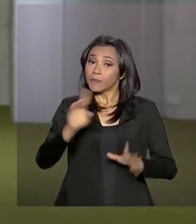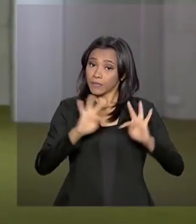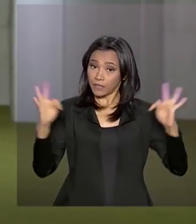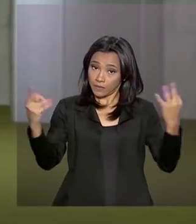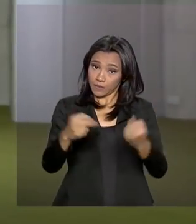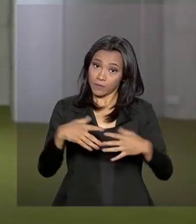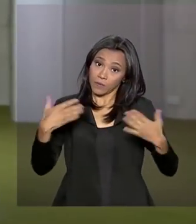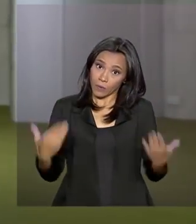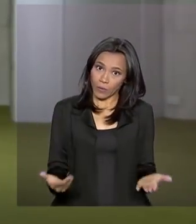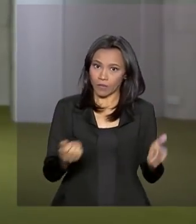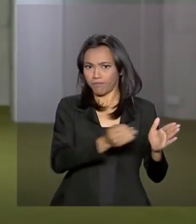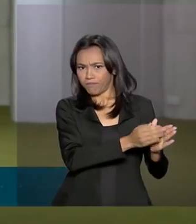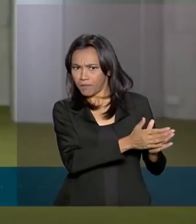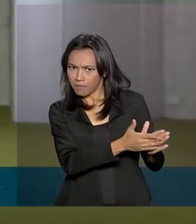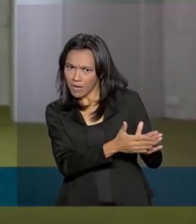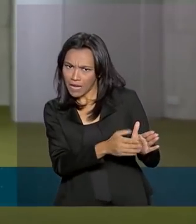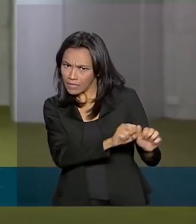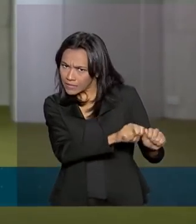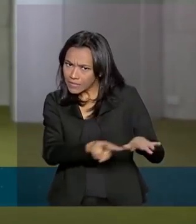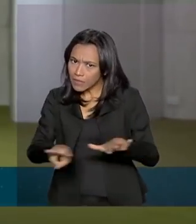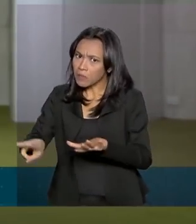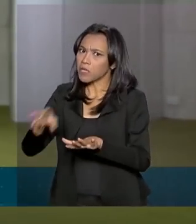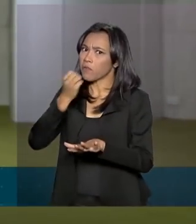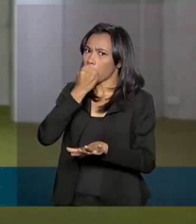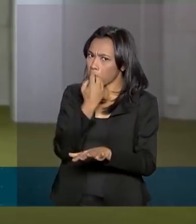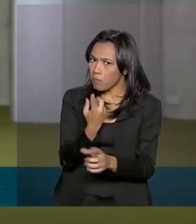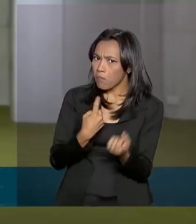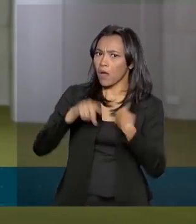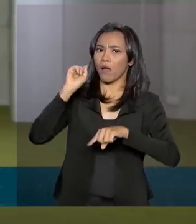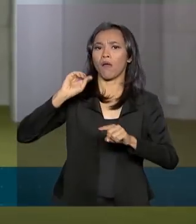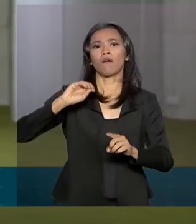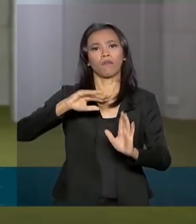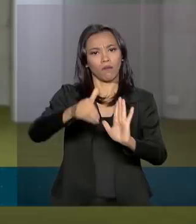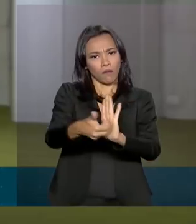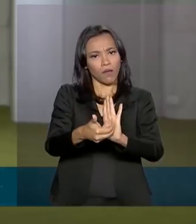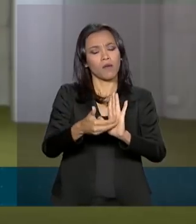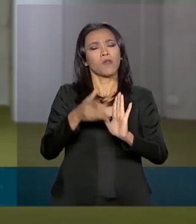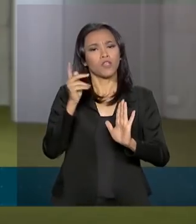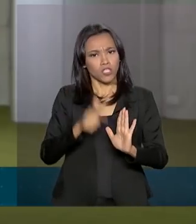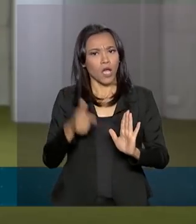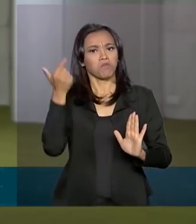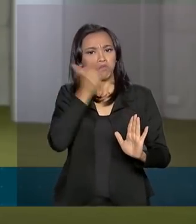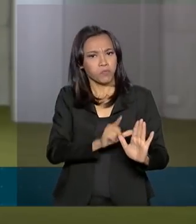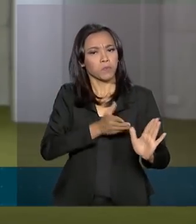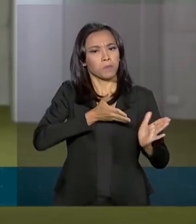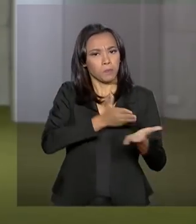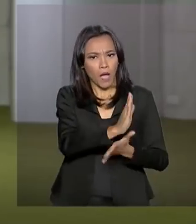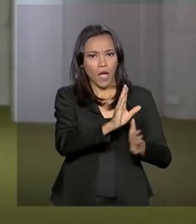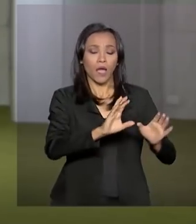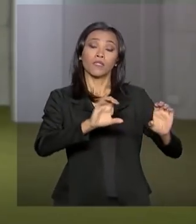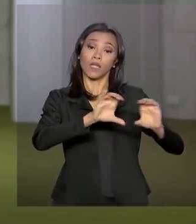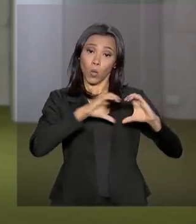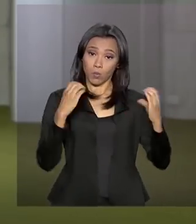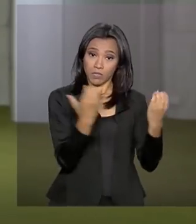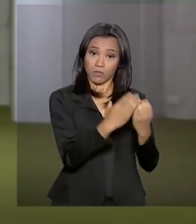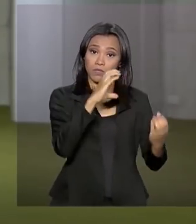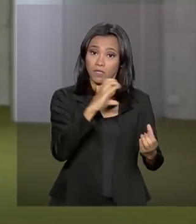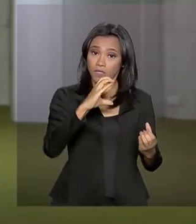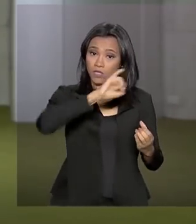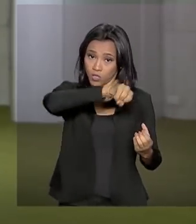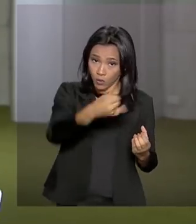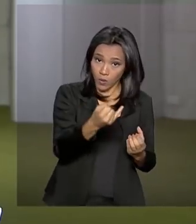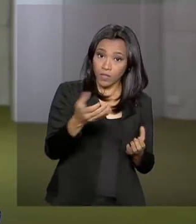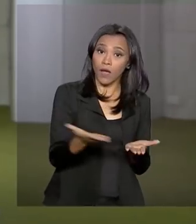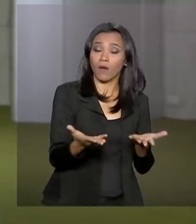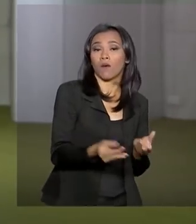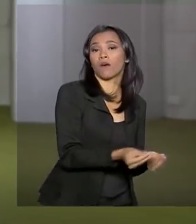governo teve uma semana bem sucedida aqui na Câmara, a reforma da Previdência avançou como esperado, a Comissão Especial que vai discutir